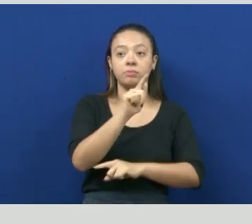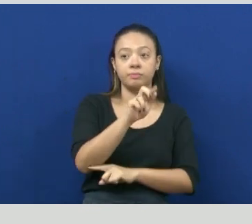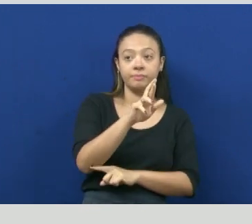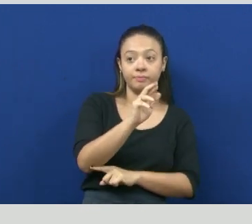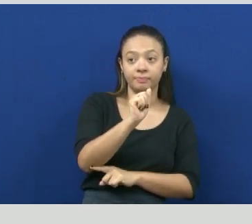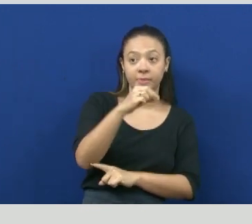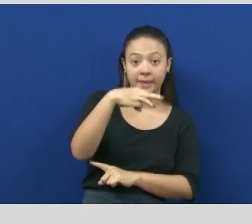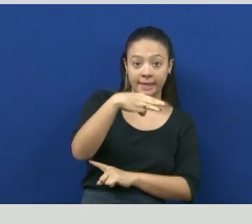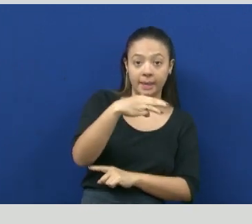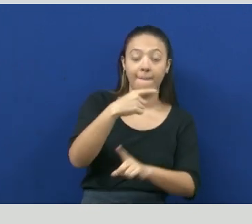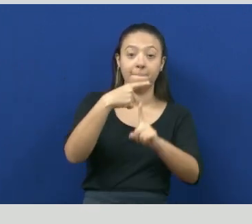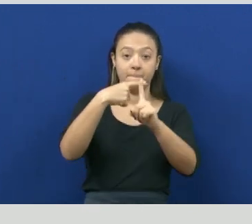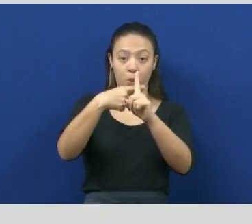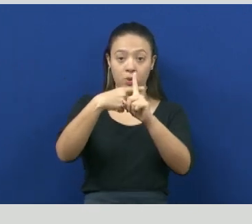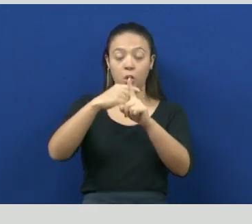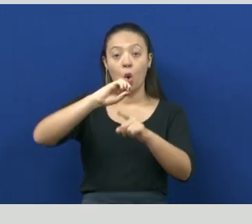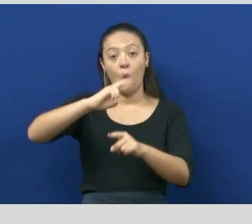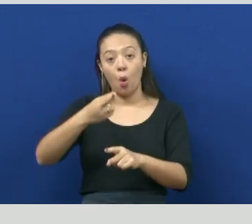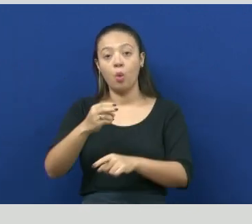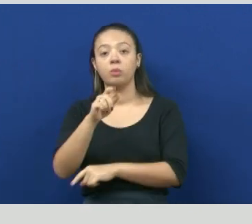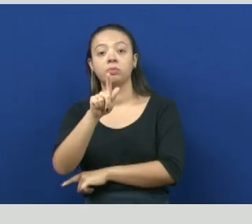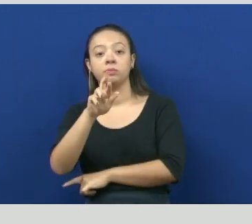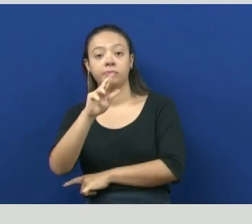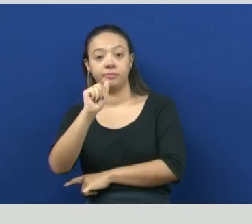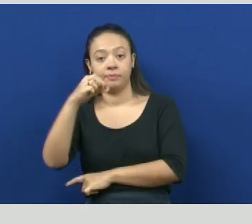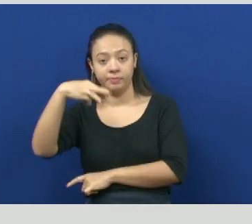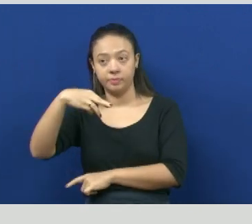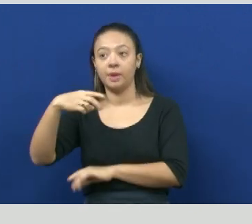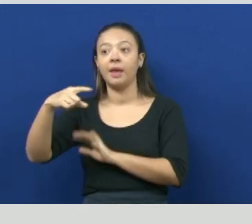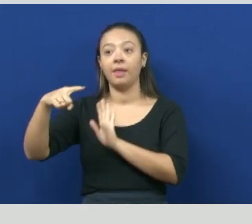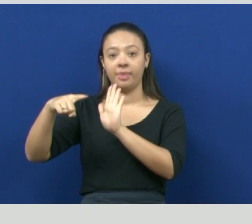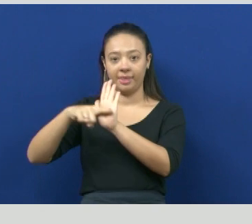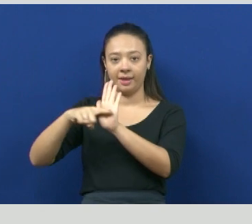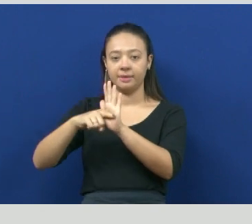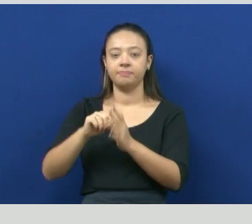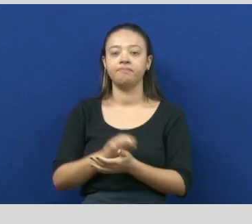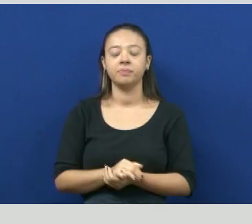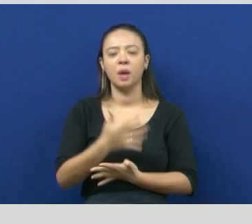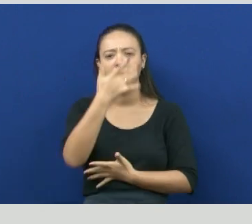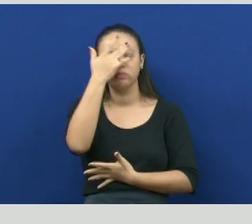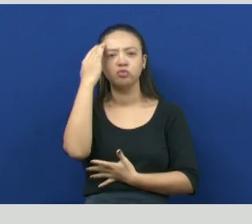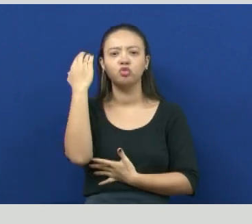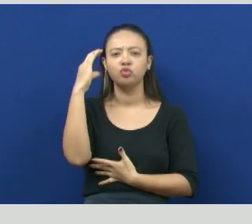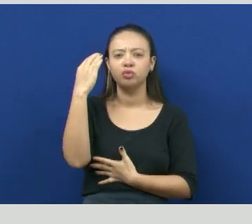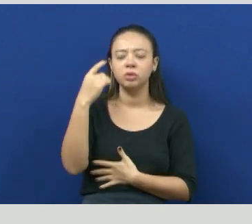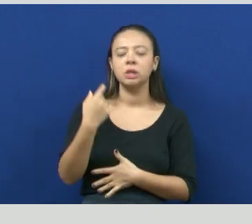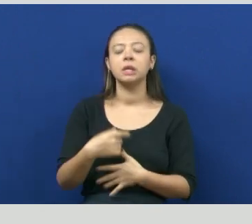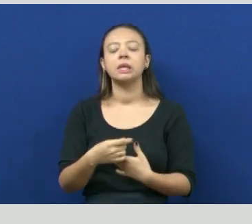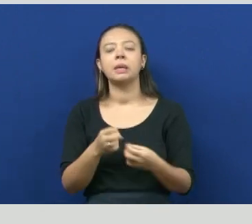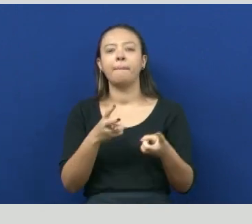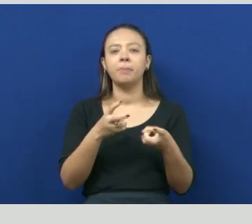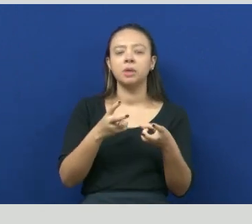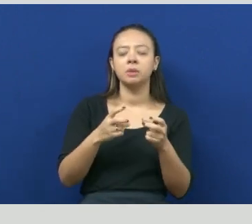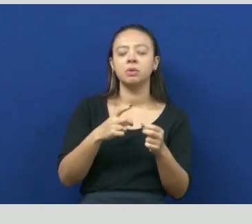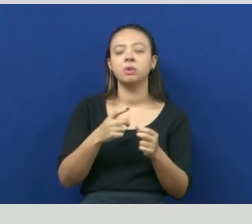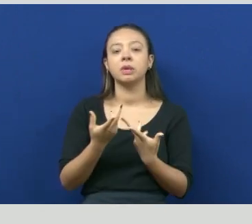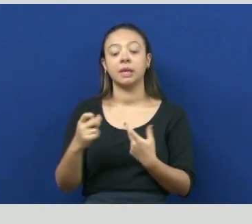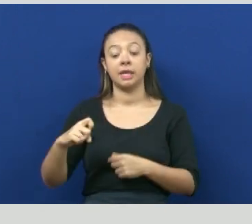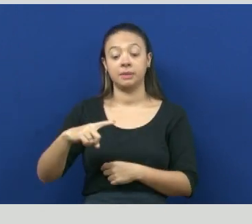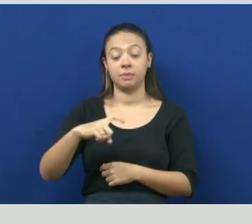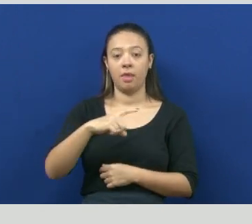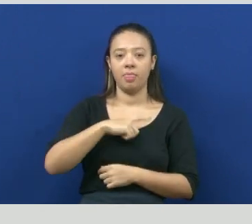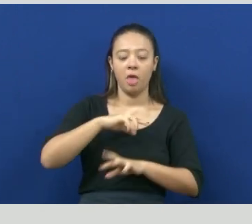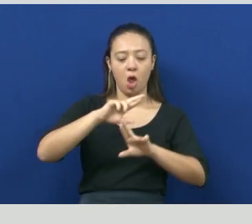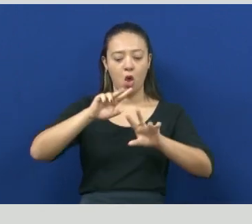O cientista que descobriu esse comportamento diferenciado das bactérias é Hans